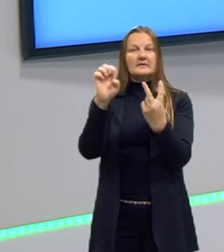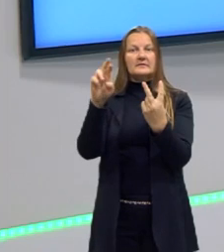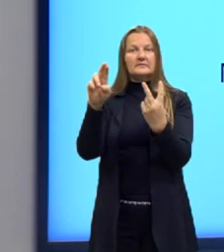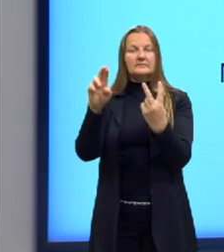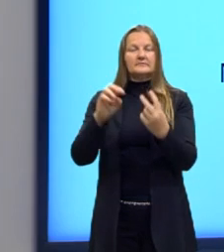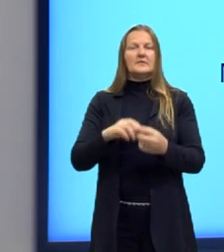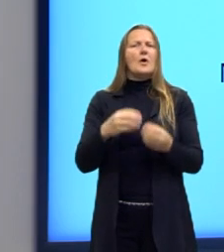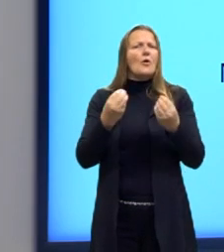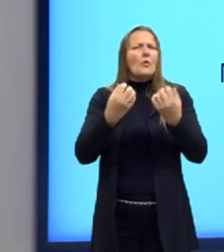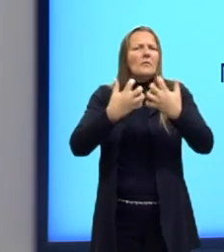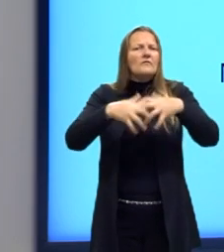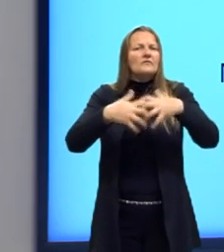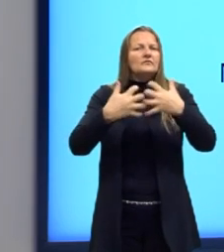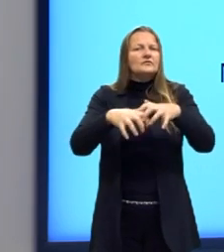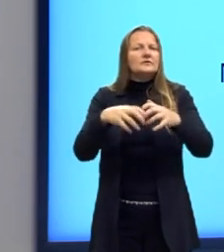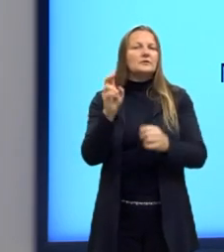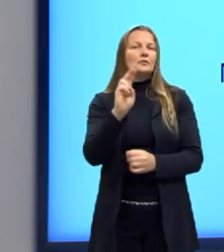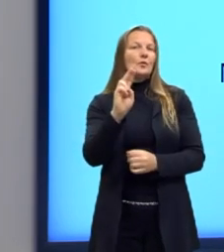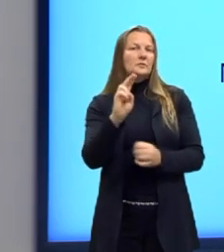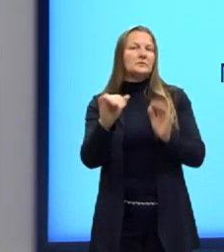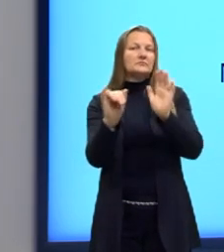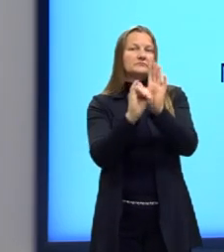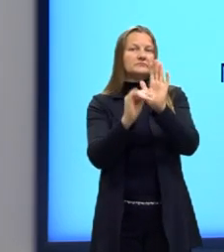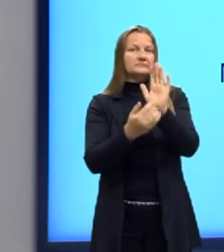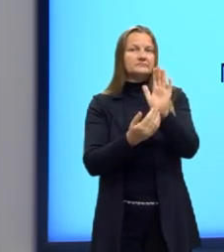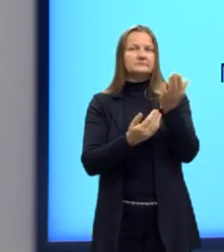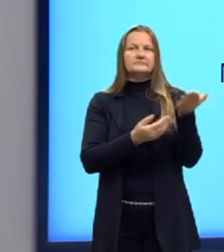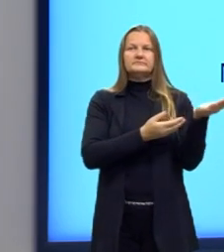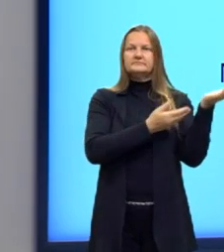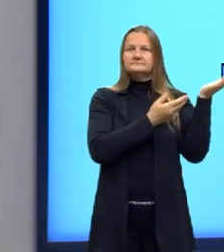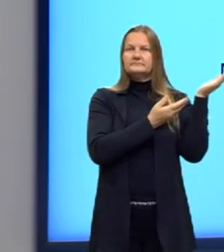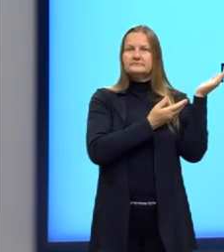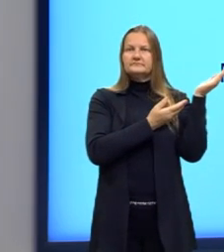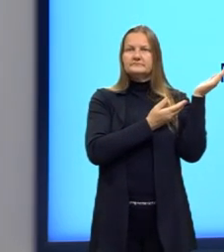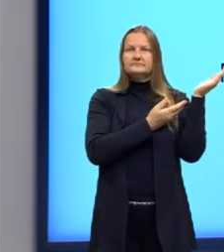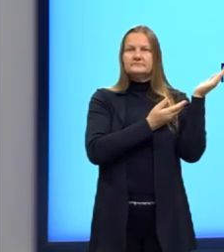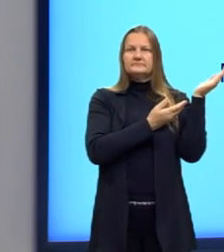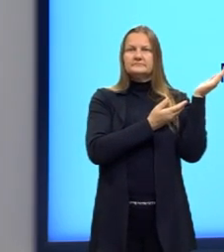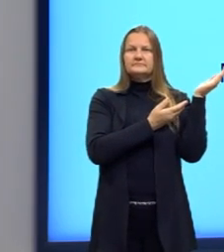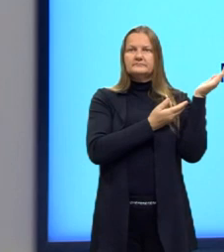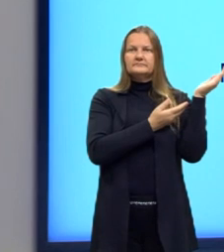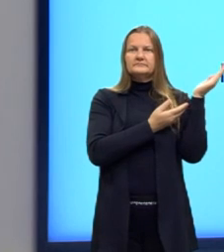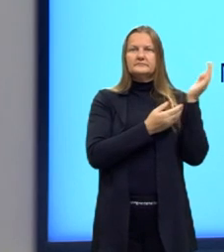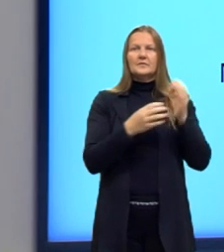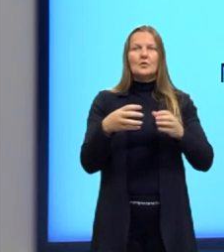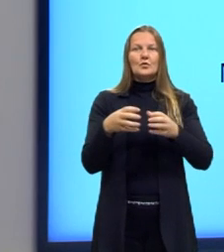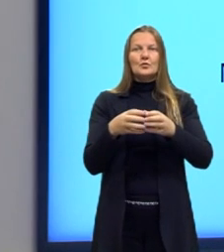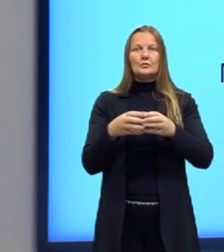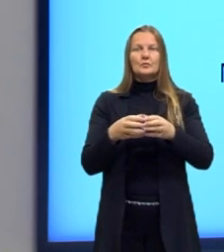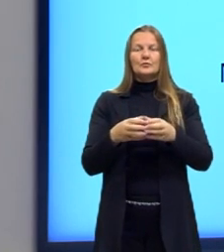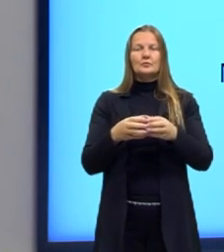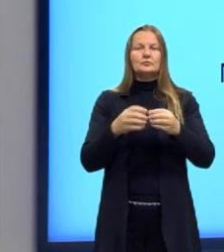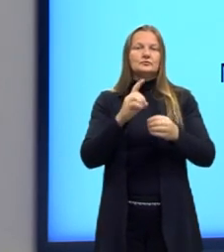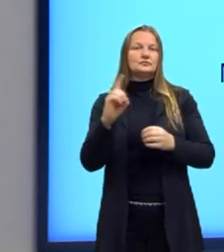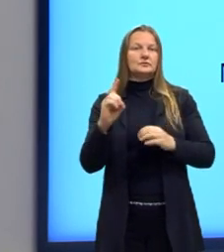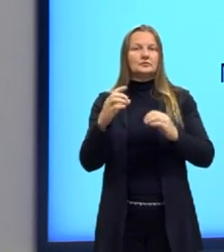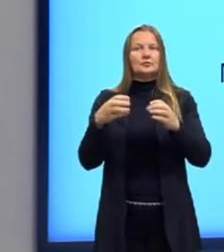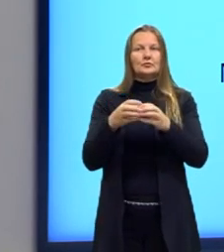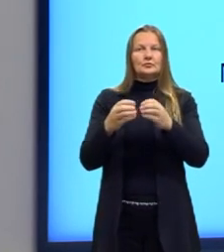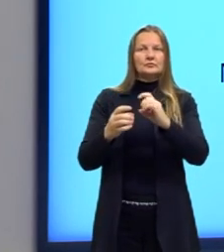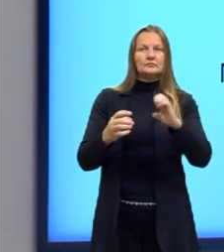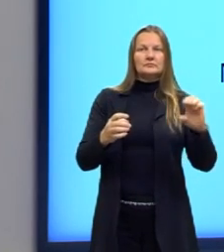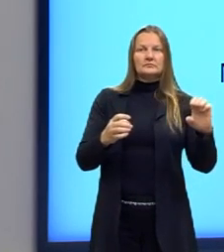Como que funciona a nomenclatura? Eu preciso identificar estes dois grupos, tá, tanto do lado direito quanto do lado esquerdo.